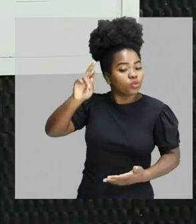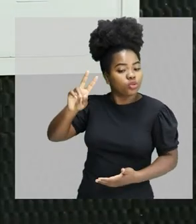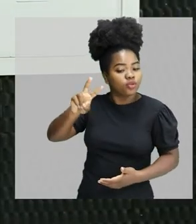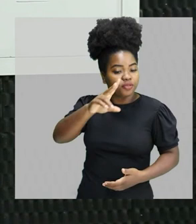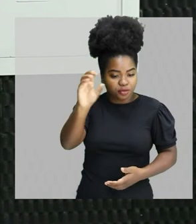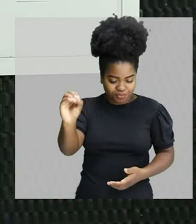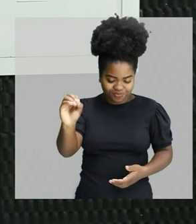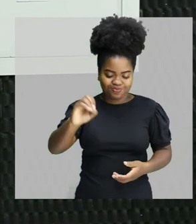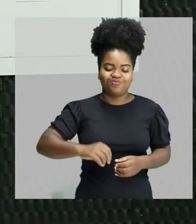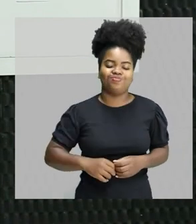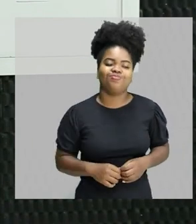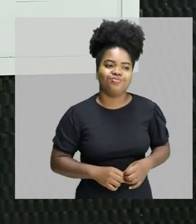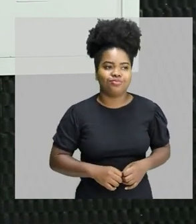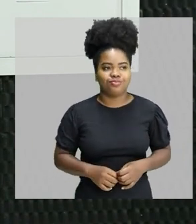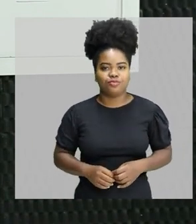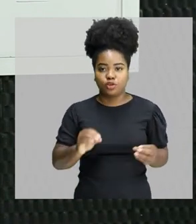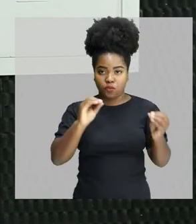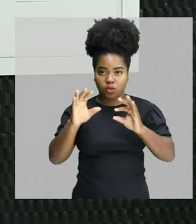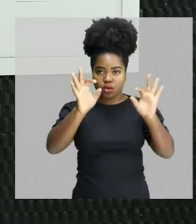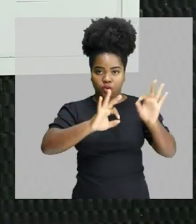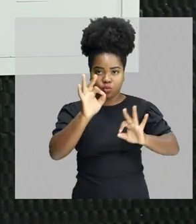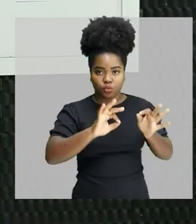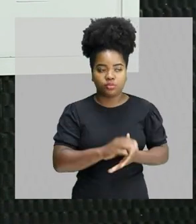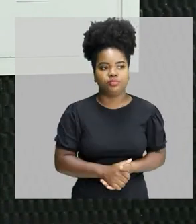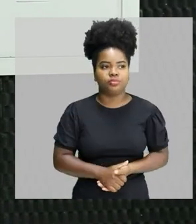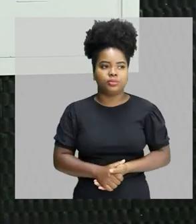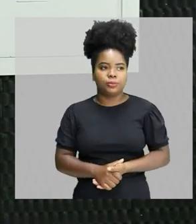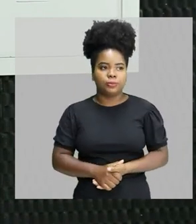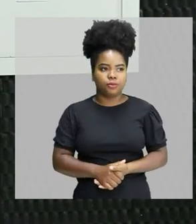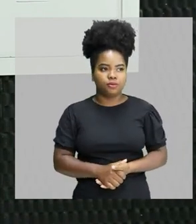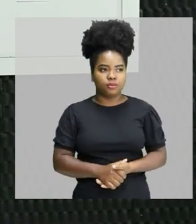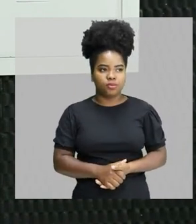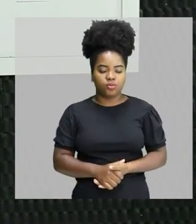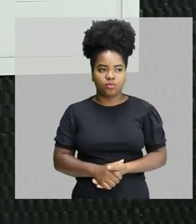Então aqui é o que nós chamamos de trovão